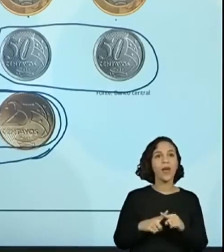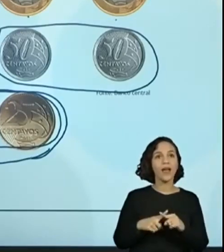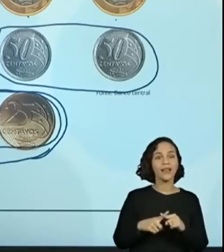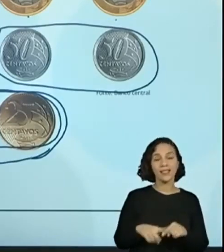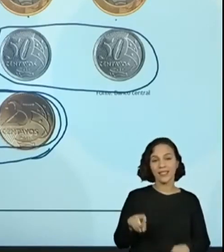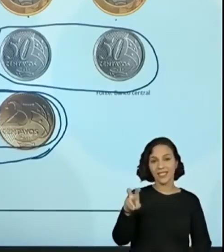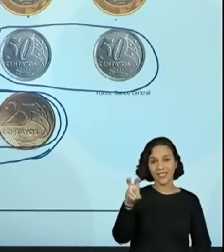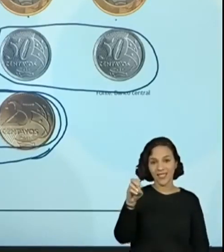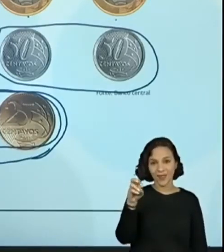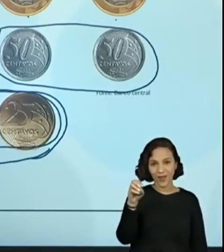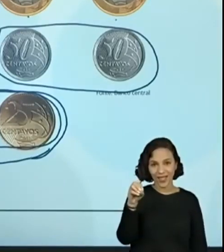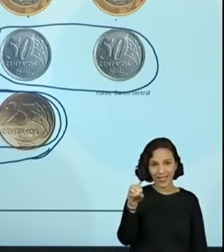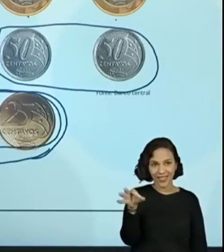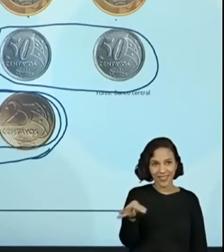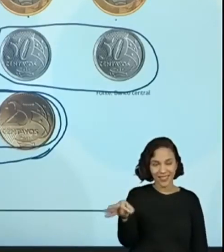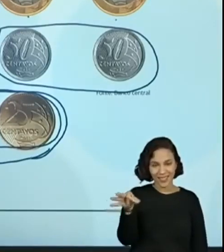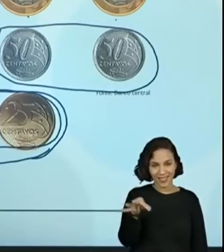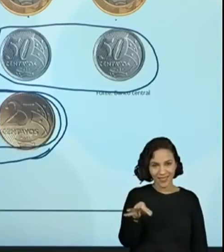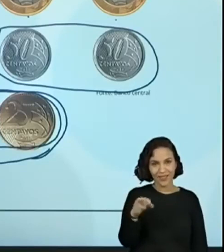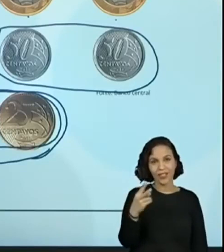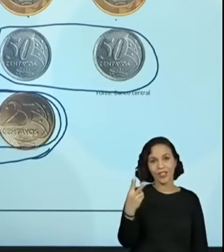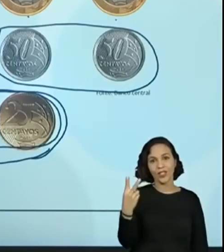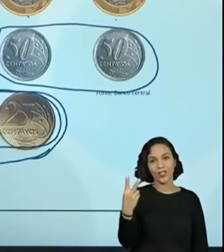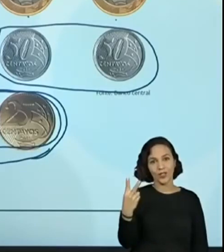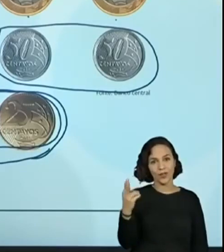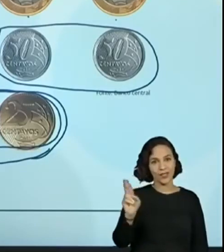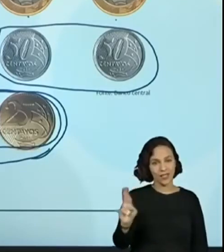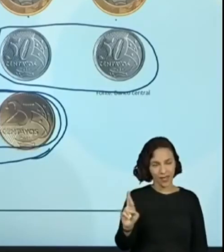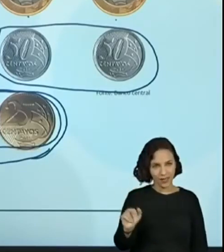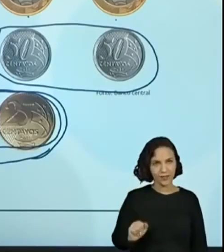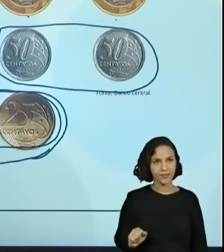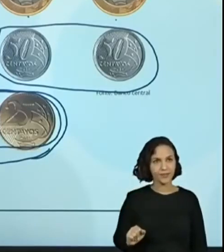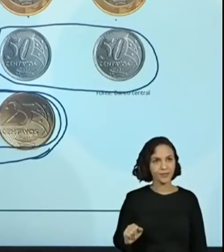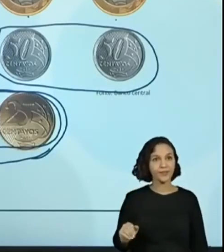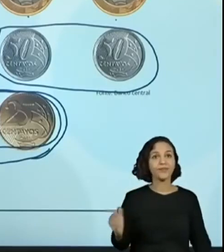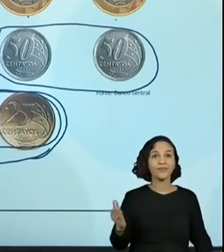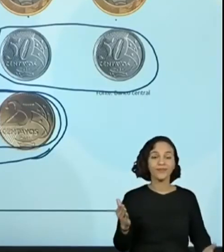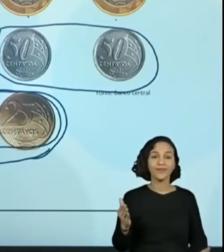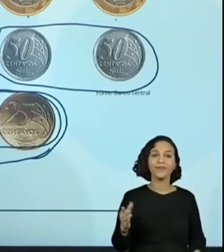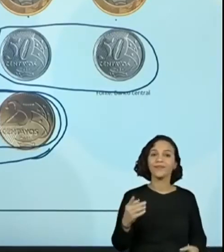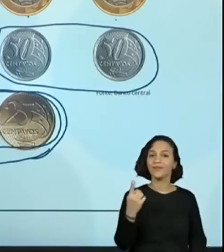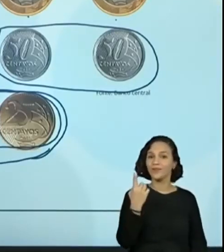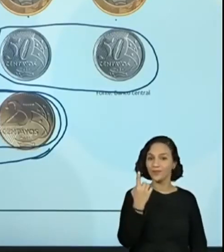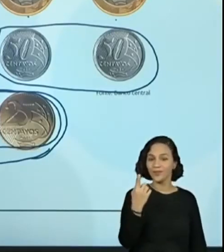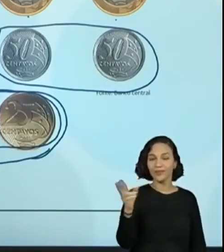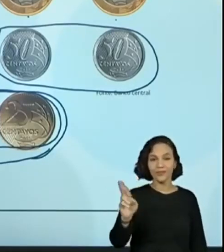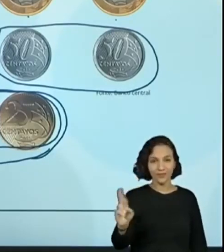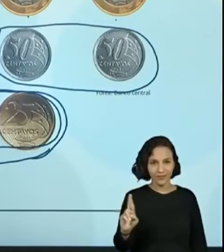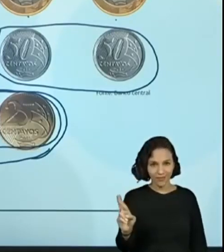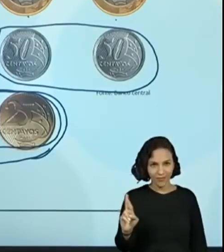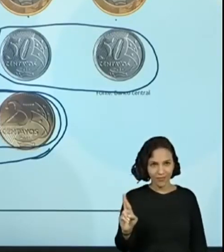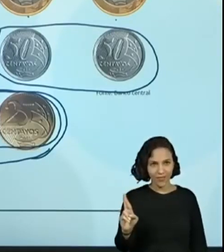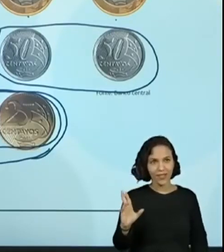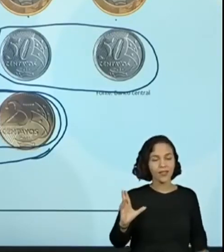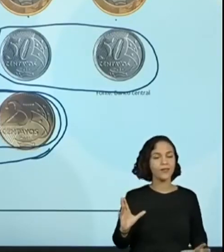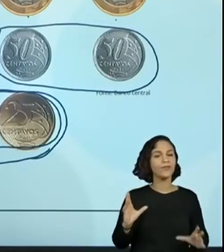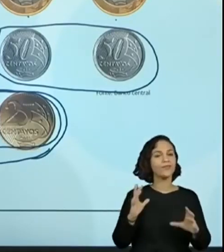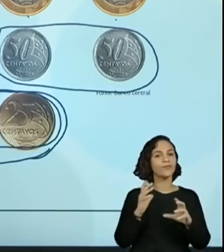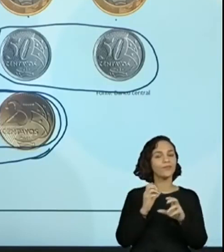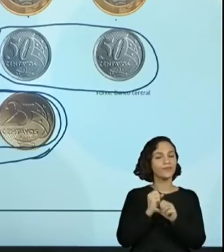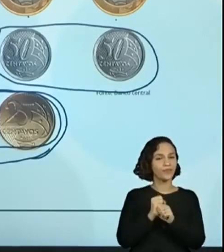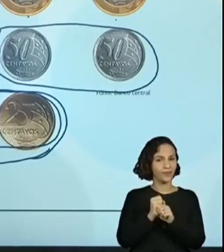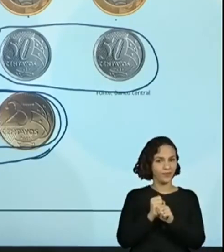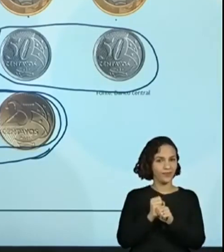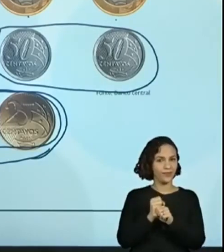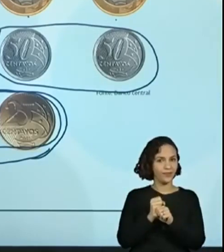de cinquenta centavos. Mais um real. E mais um real juntando uma moeda de cinquenta centavos e duas